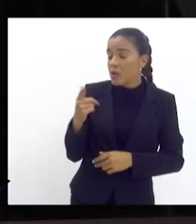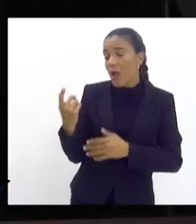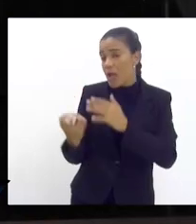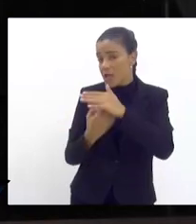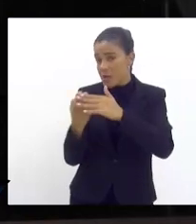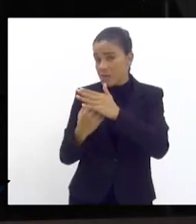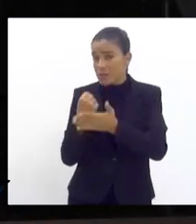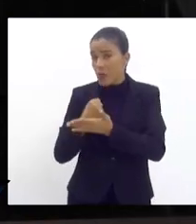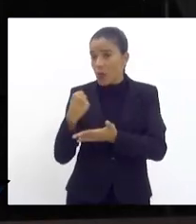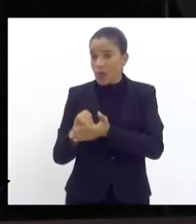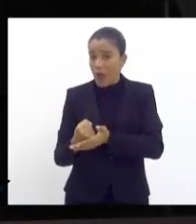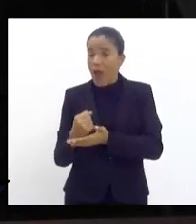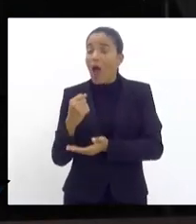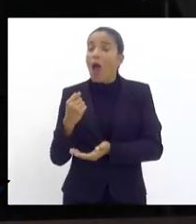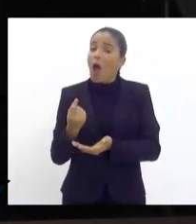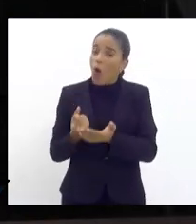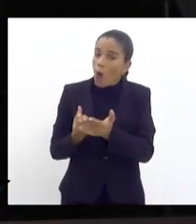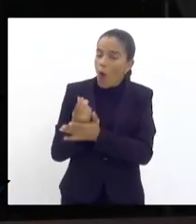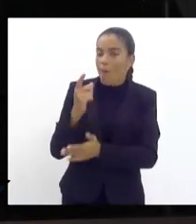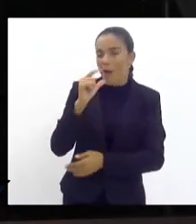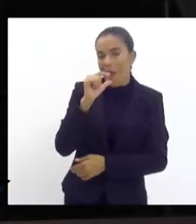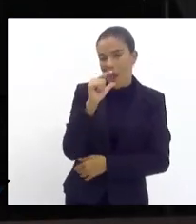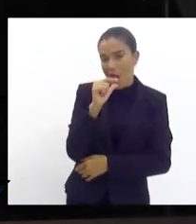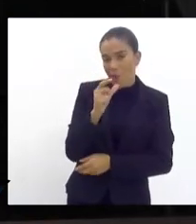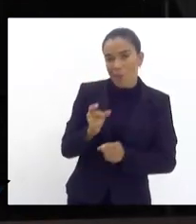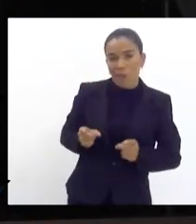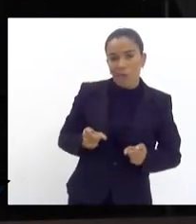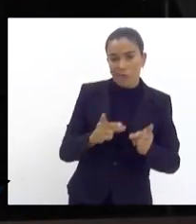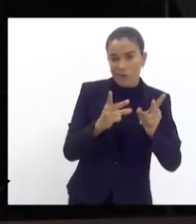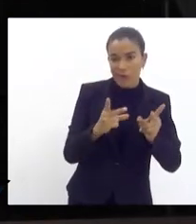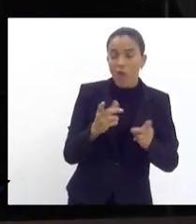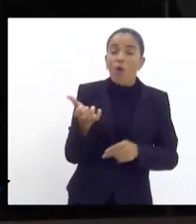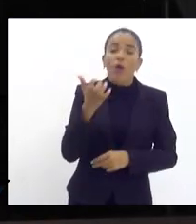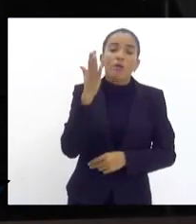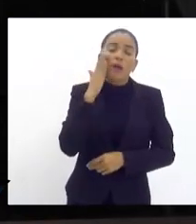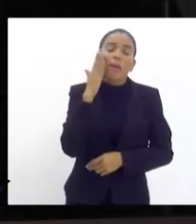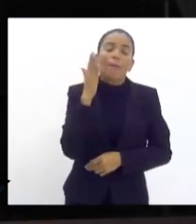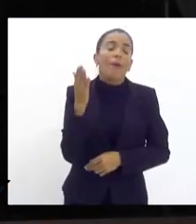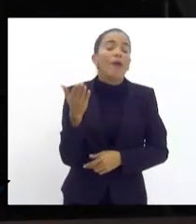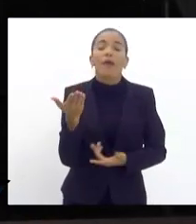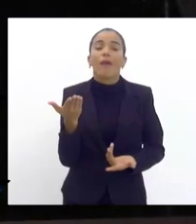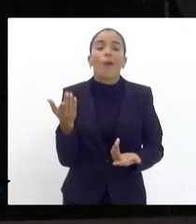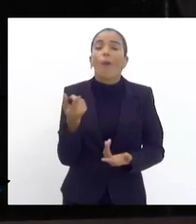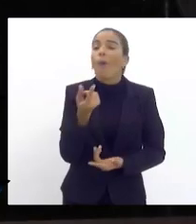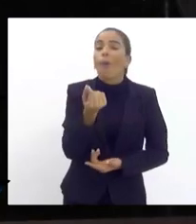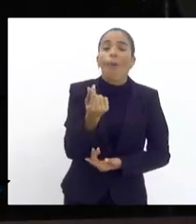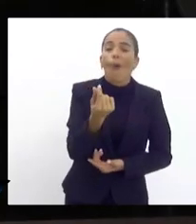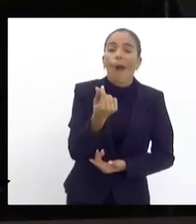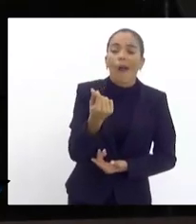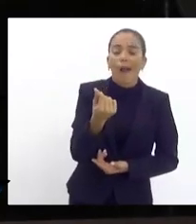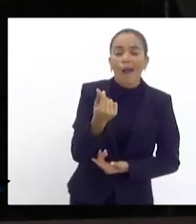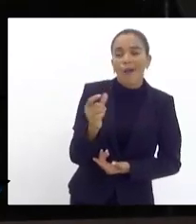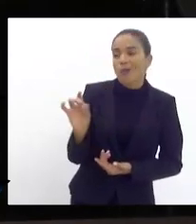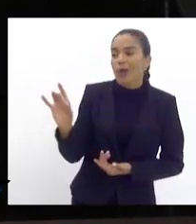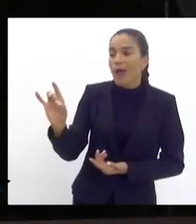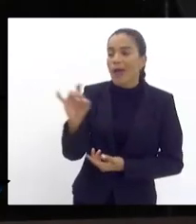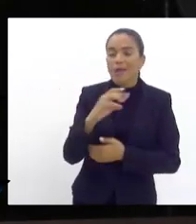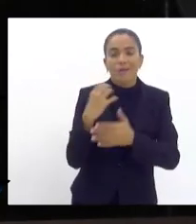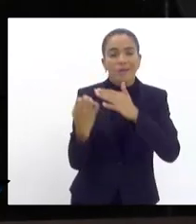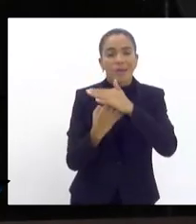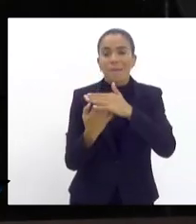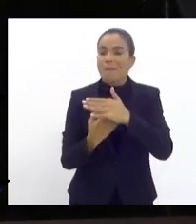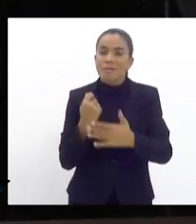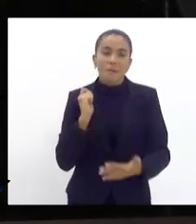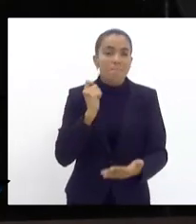vão lá comprar para distribuir eu quero saber o valor da compra do volume de água de cada concessionária quanto é que eles